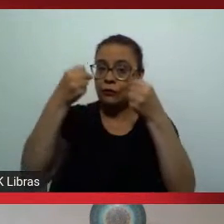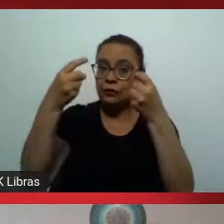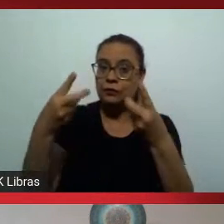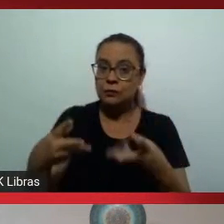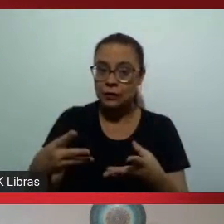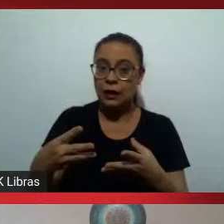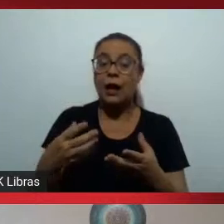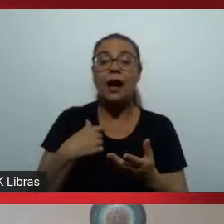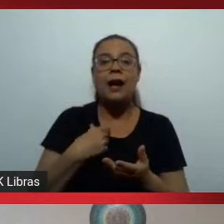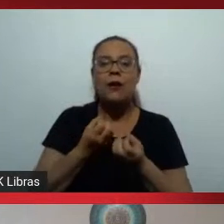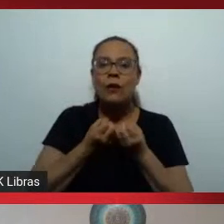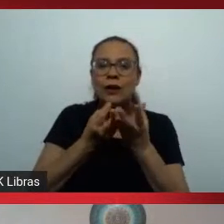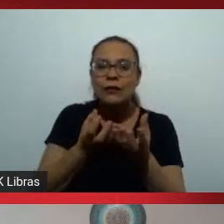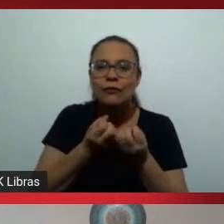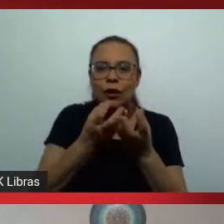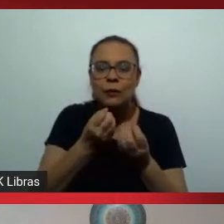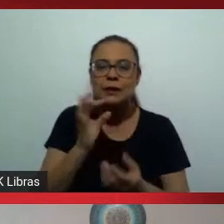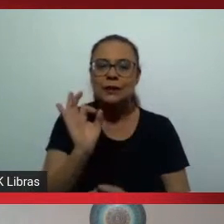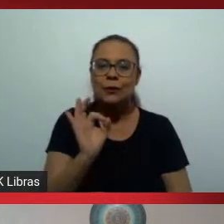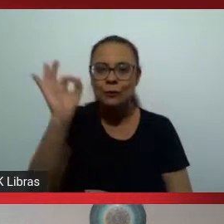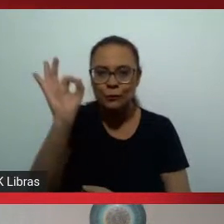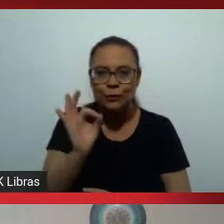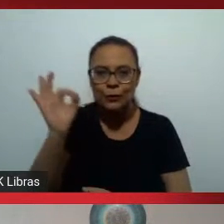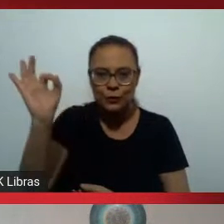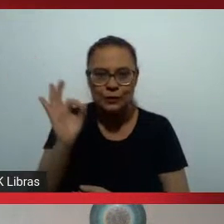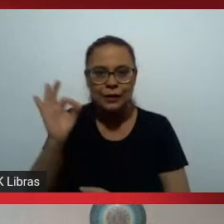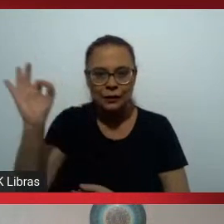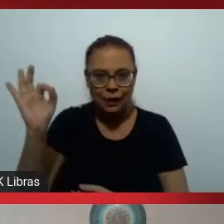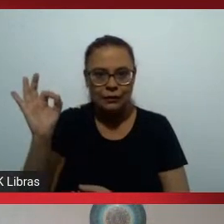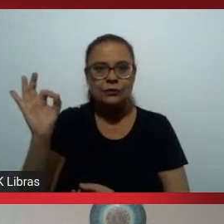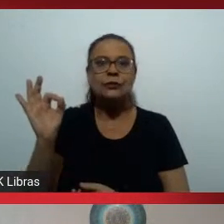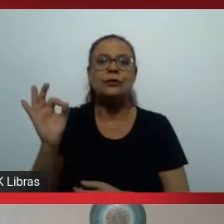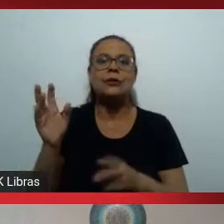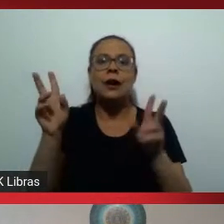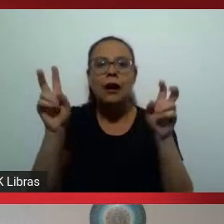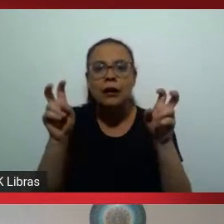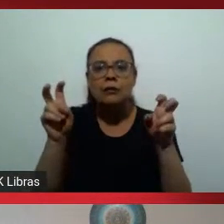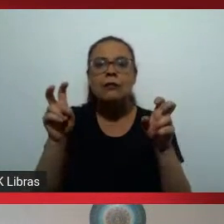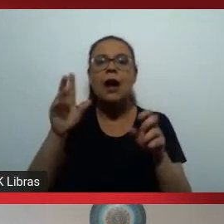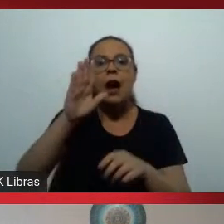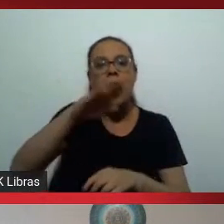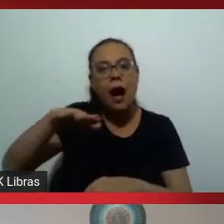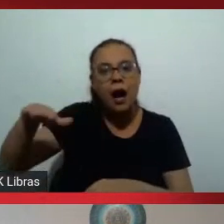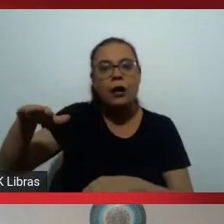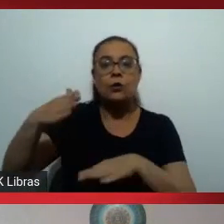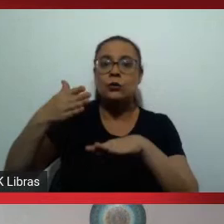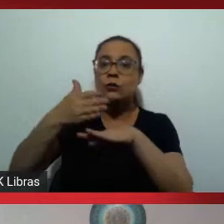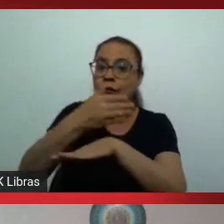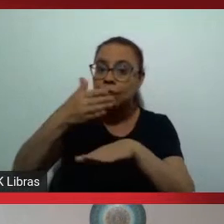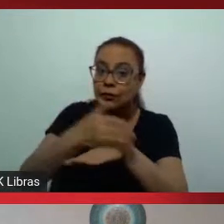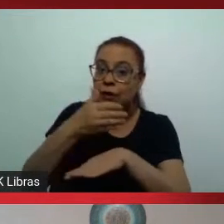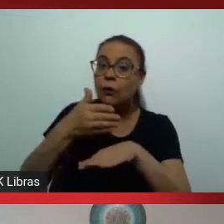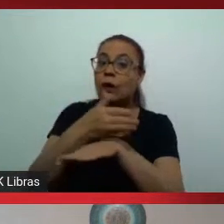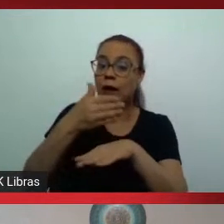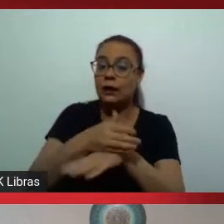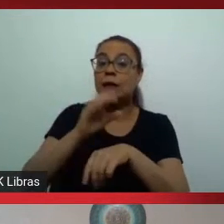compartilhei com vocês são relacionados apenas a alunos que frequentam cursos presenciais.